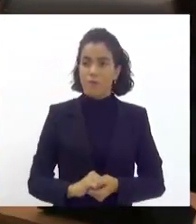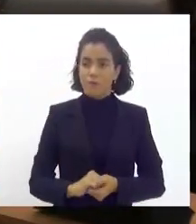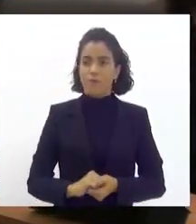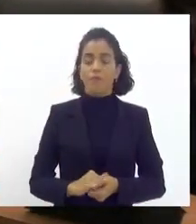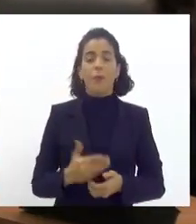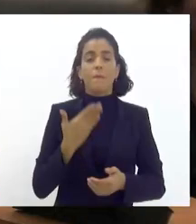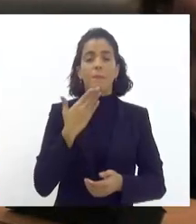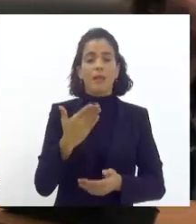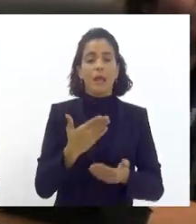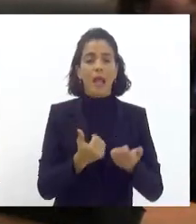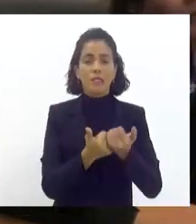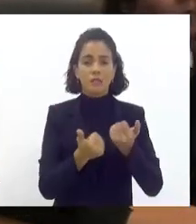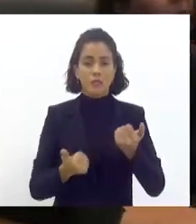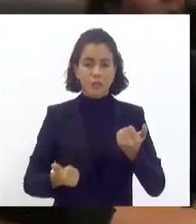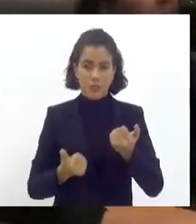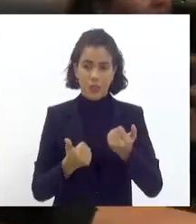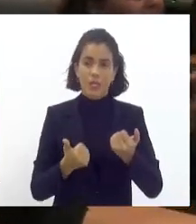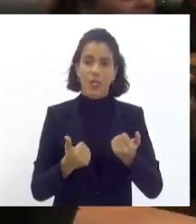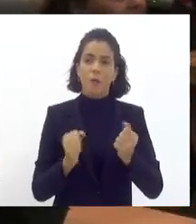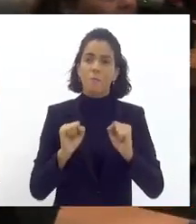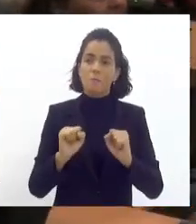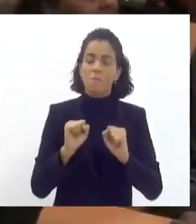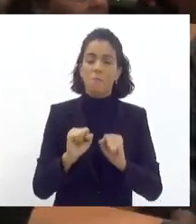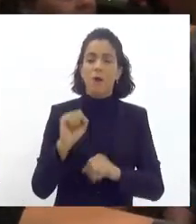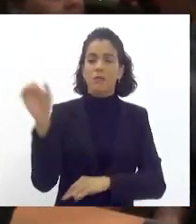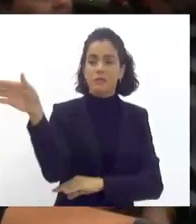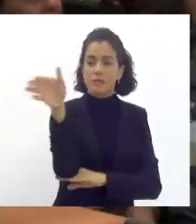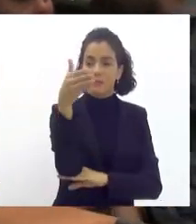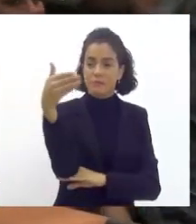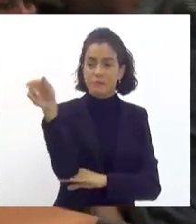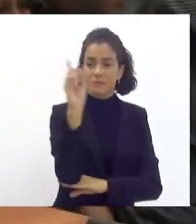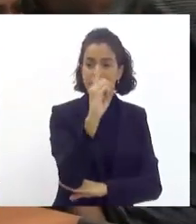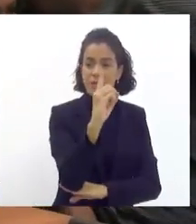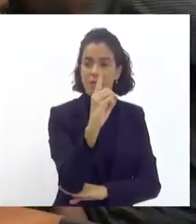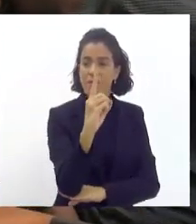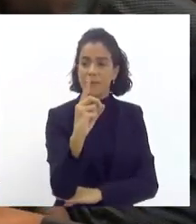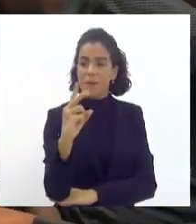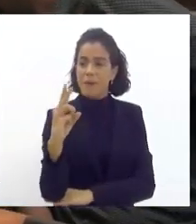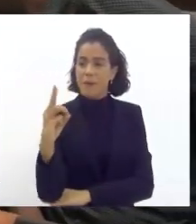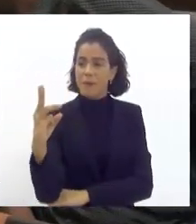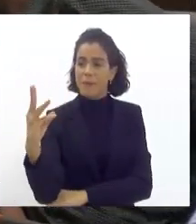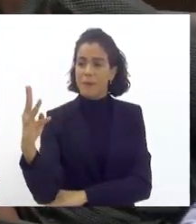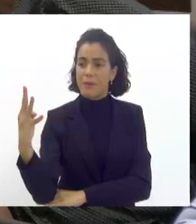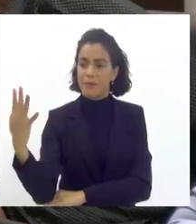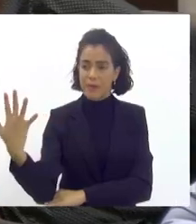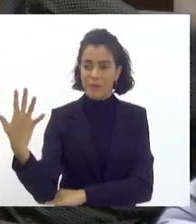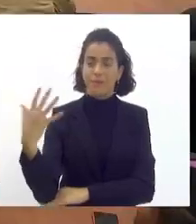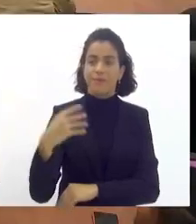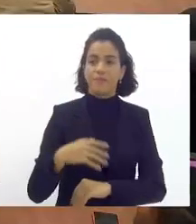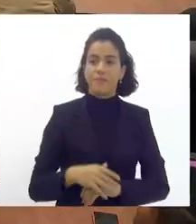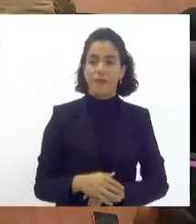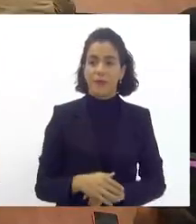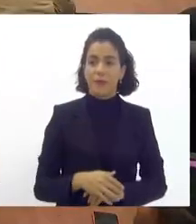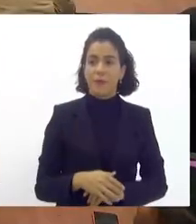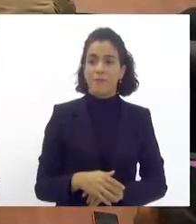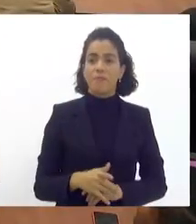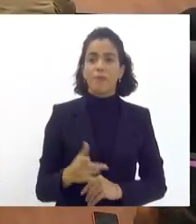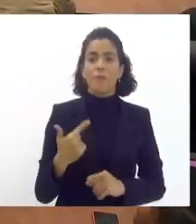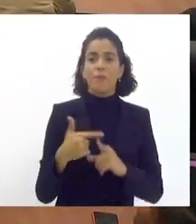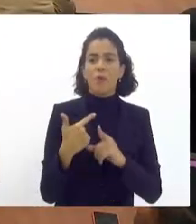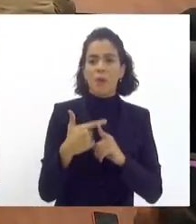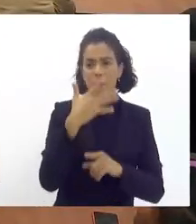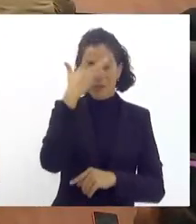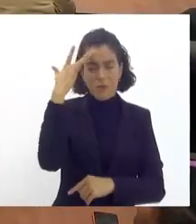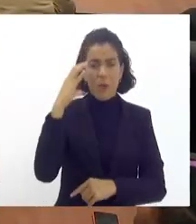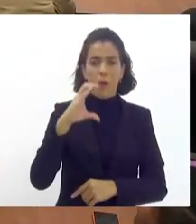permita que as escolas possam colocar as suas bandeiras ainda posicionadas aqui que eu tive informação que o pessoal da Cubango porque está